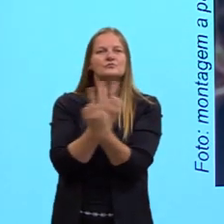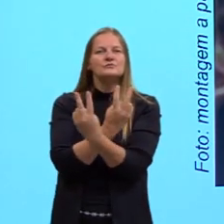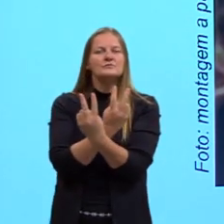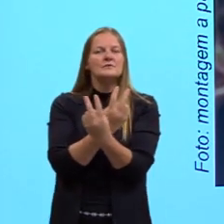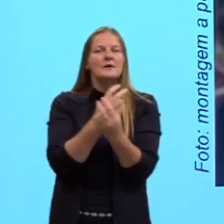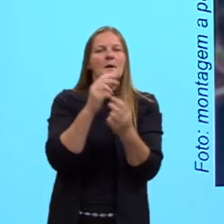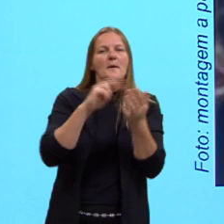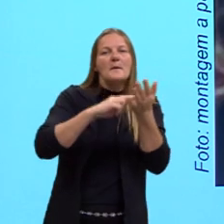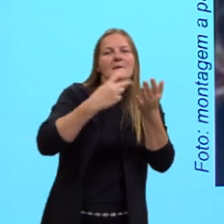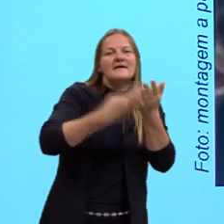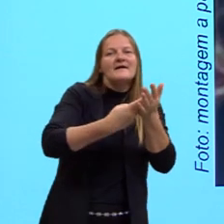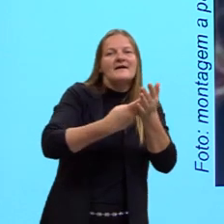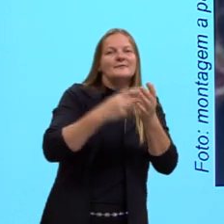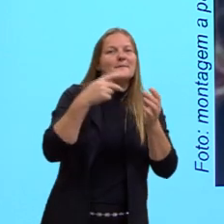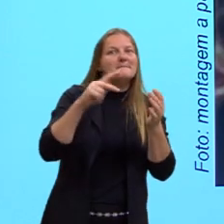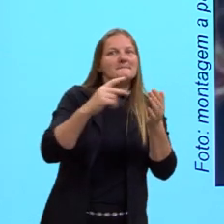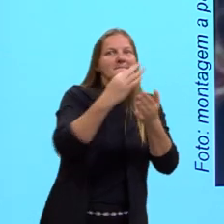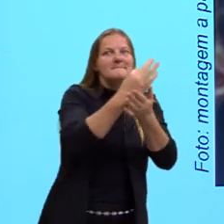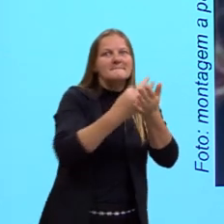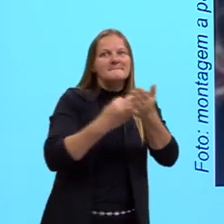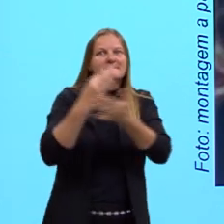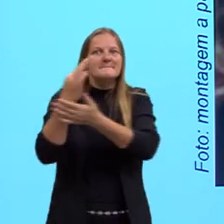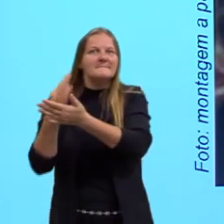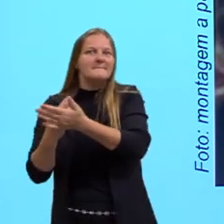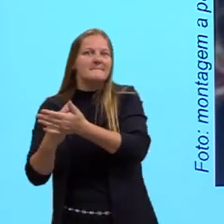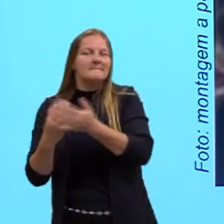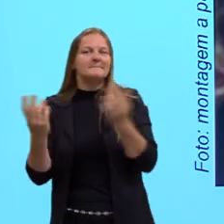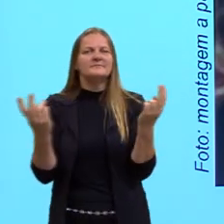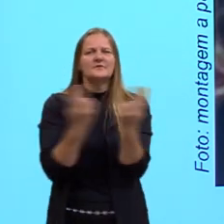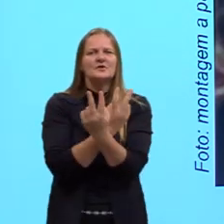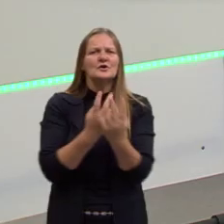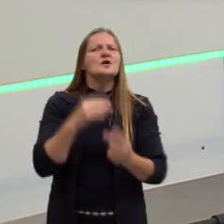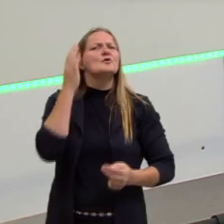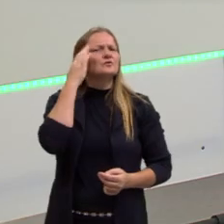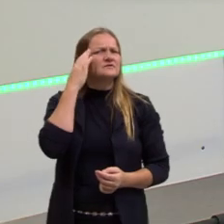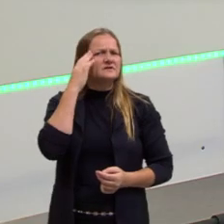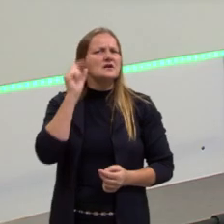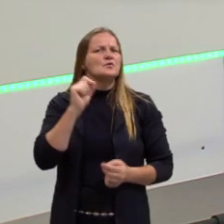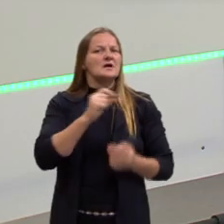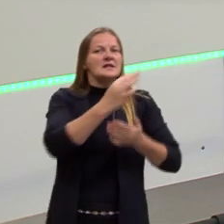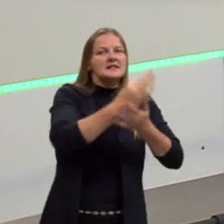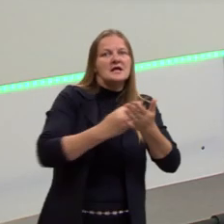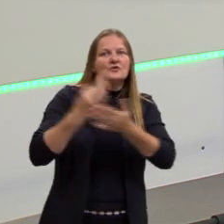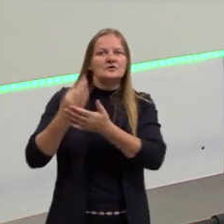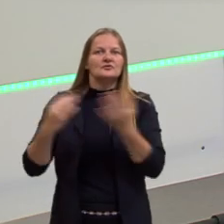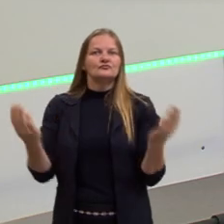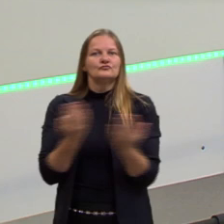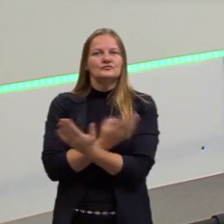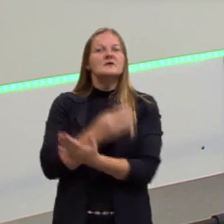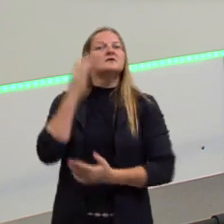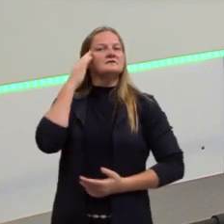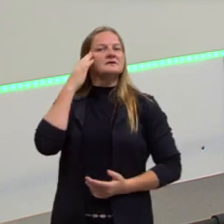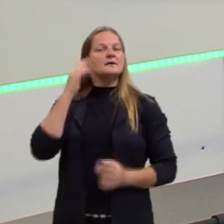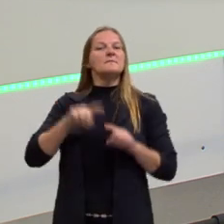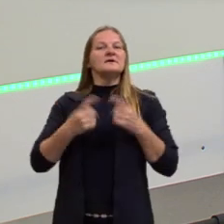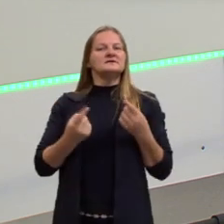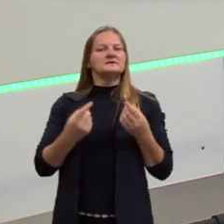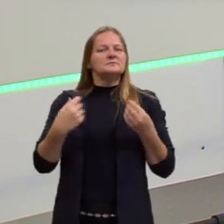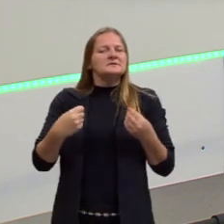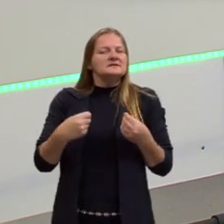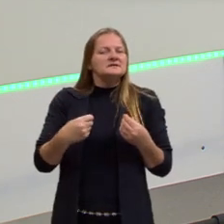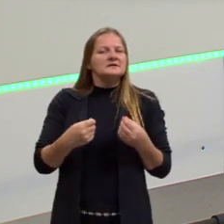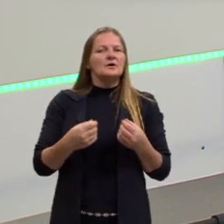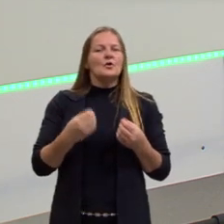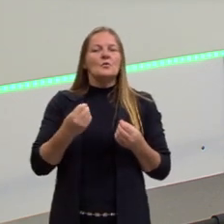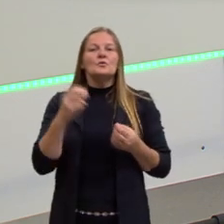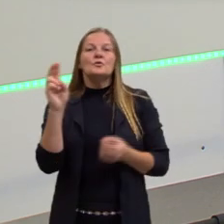aí, a gente entra naquilo de que eu sei o que é intertextualidade. Mas eu não